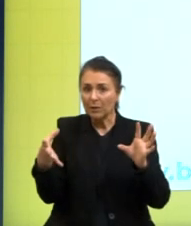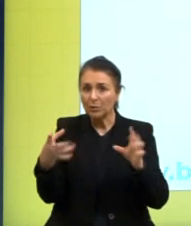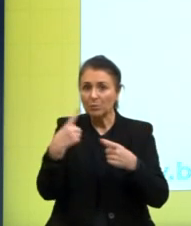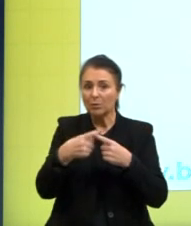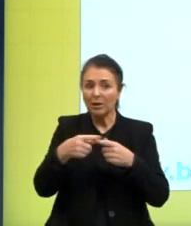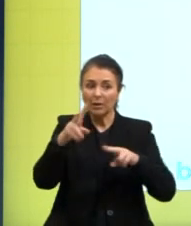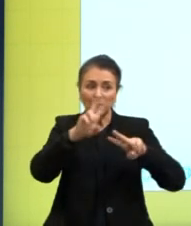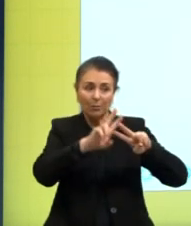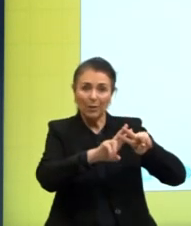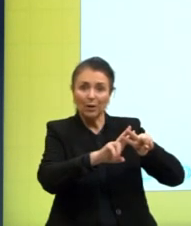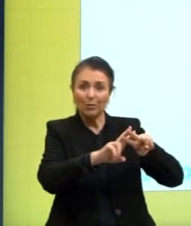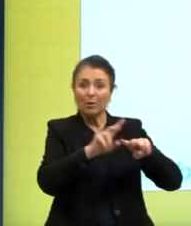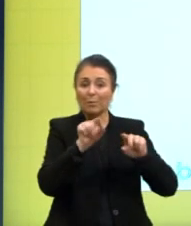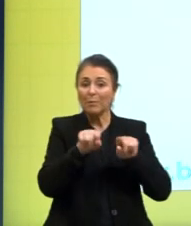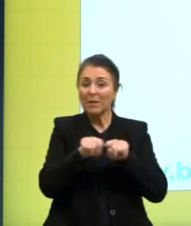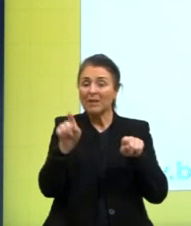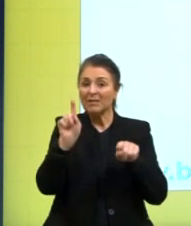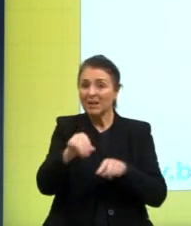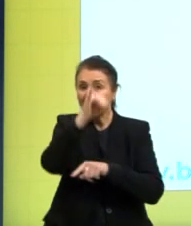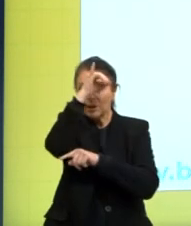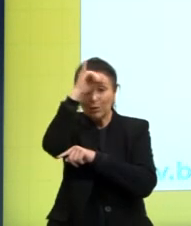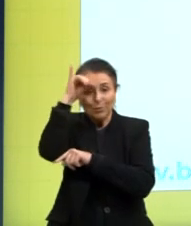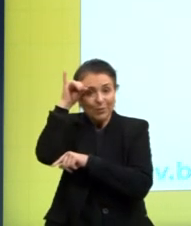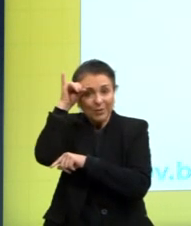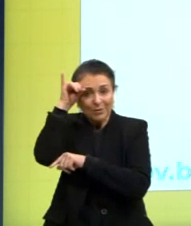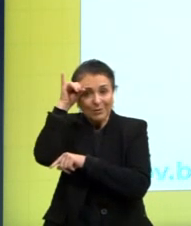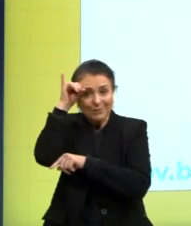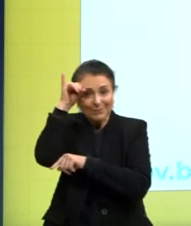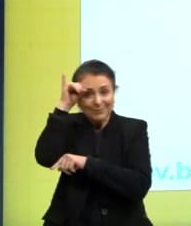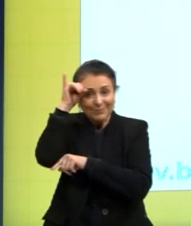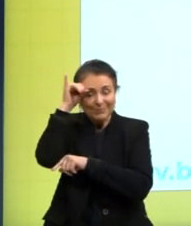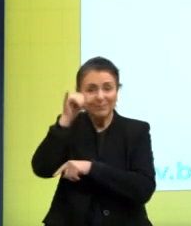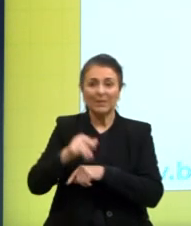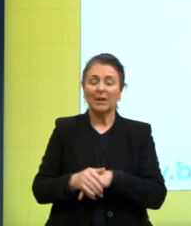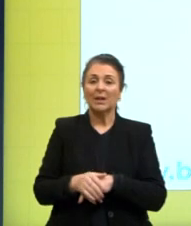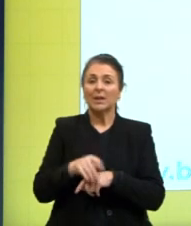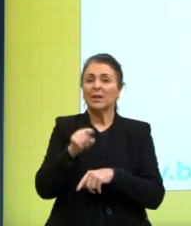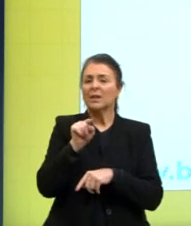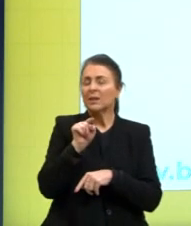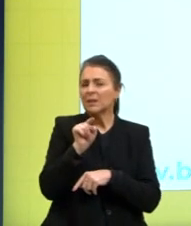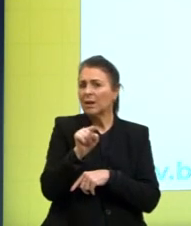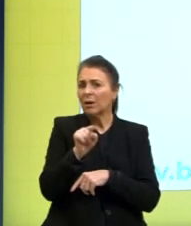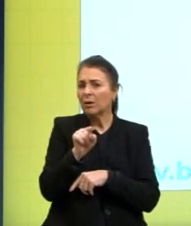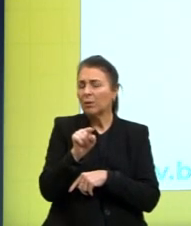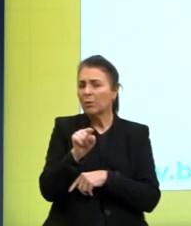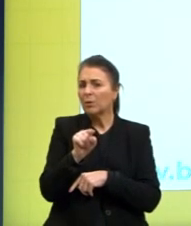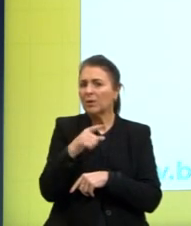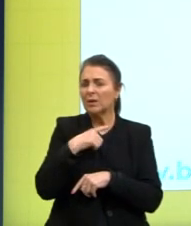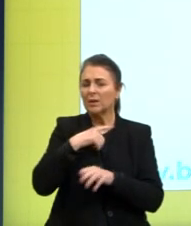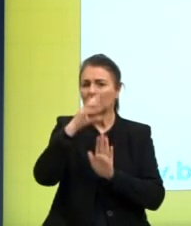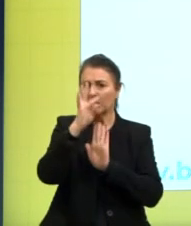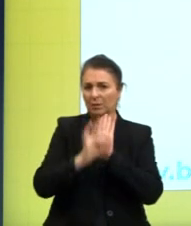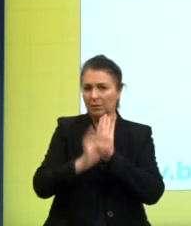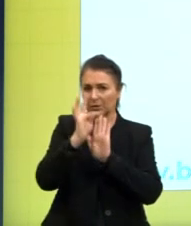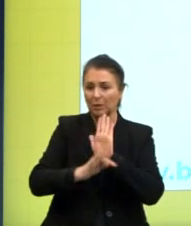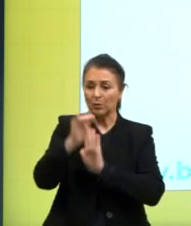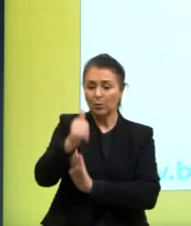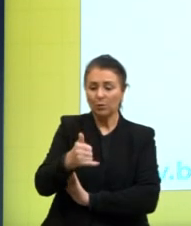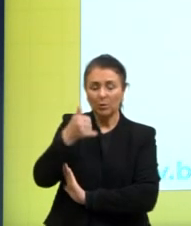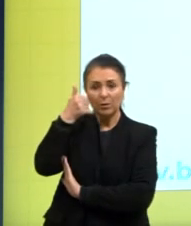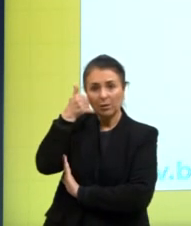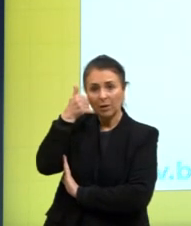encarceramento então nós podemos perceber nesse caso o que ele está falando que o celular